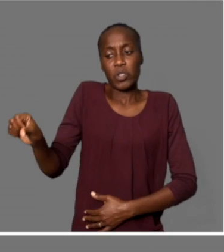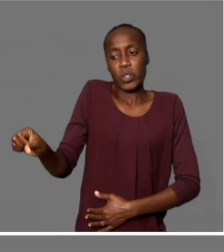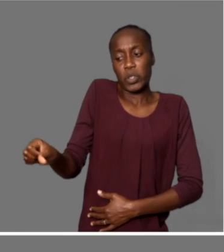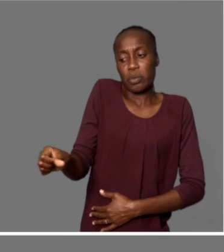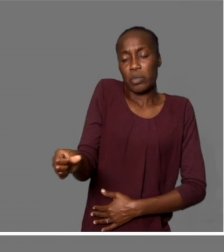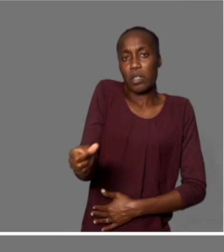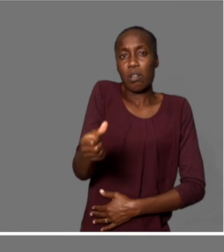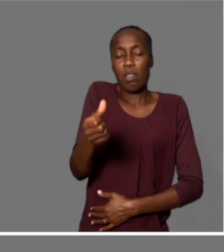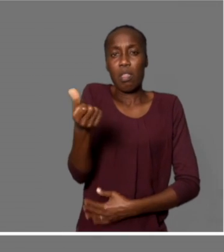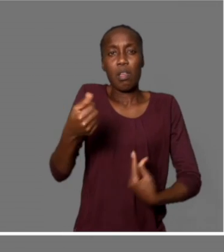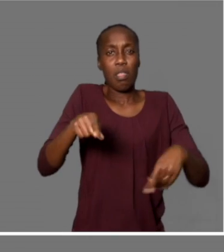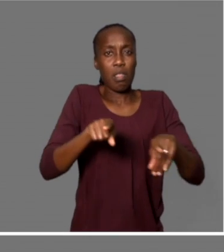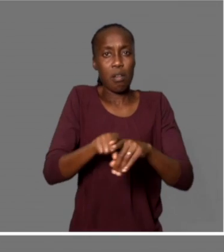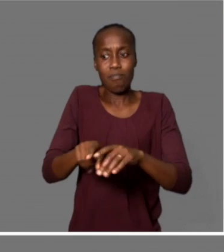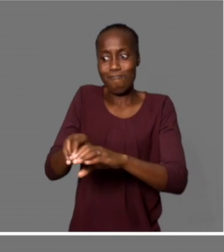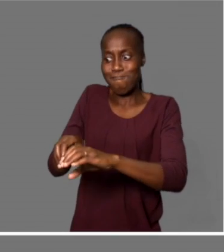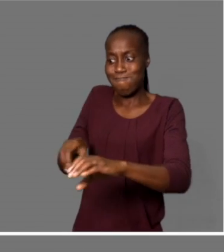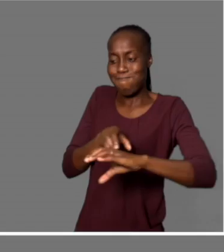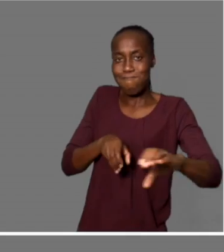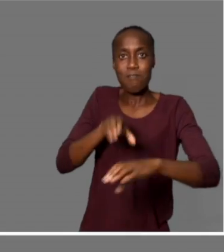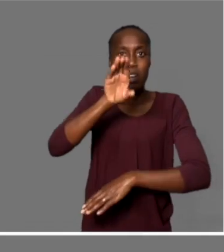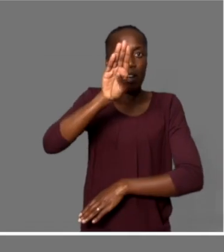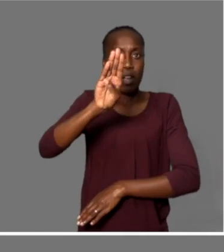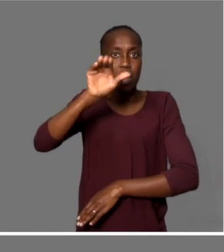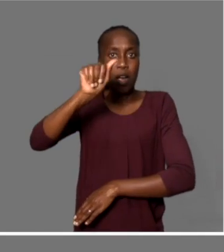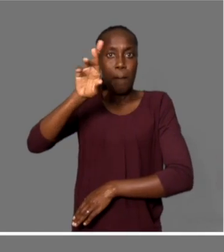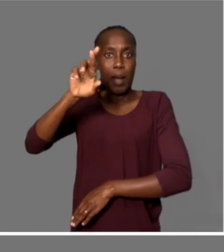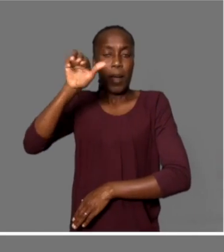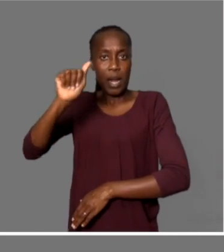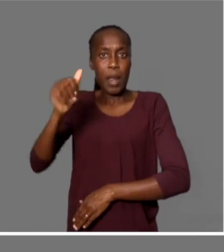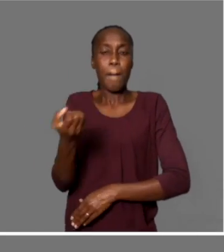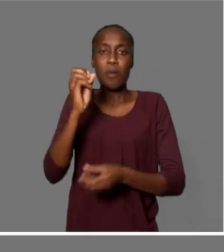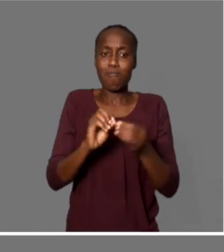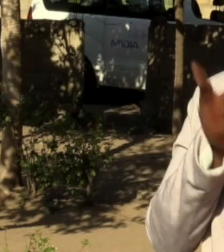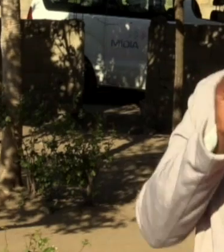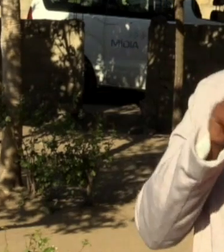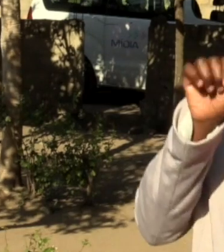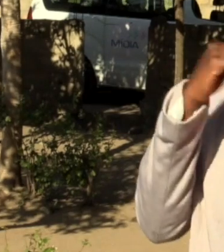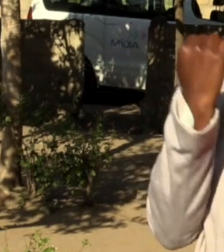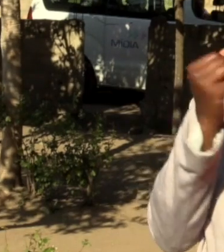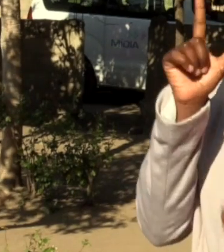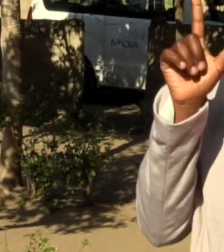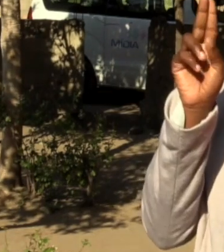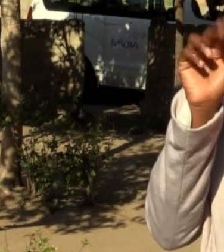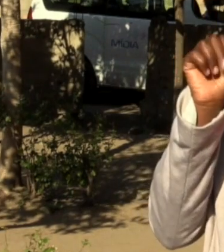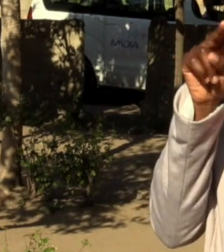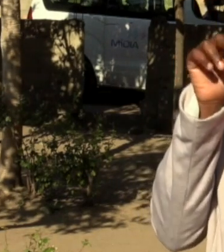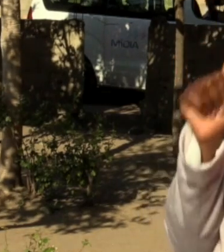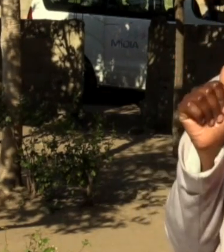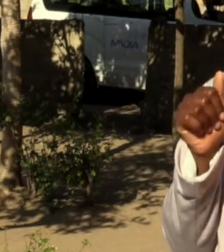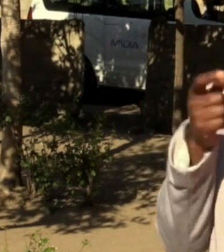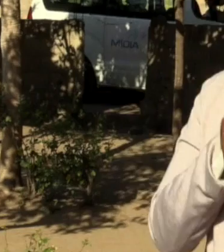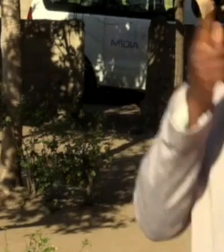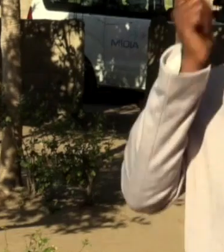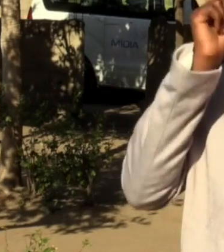tem por objetivo identificar e ajudar, sobretudo, crianças com deficiência. A TV Surdo e a